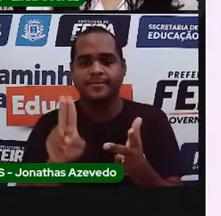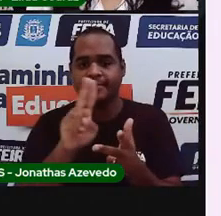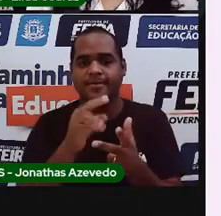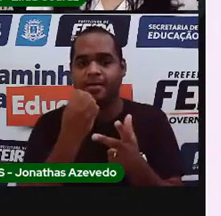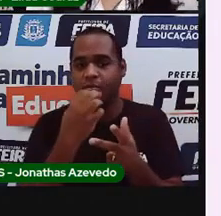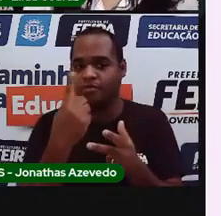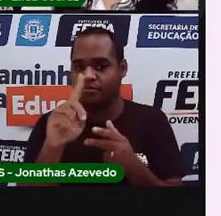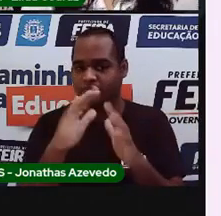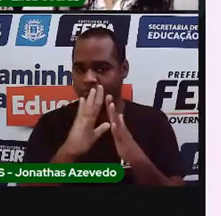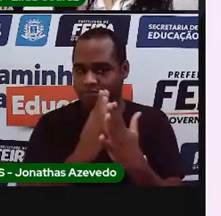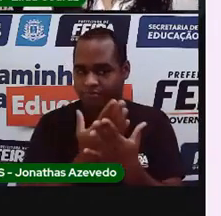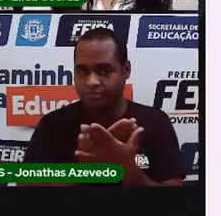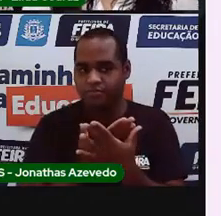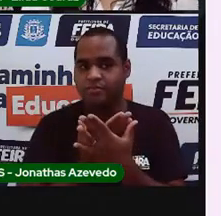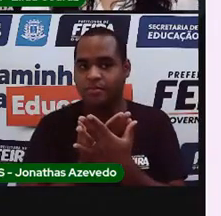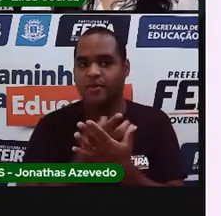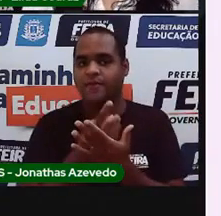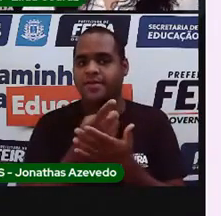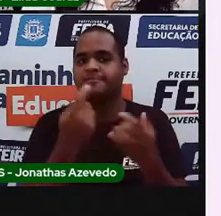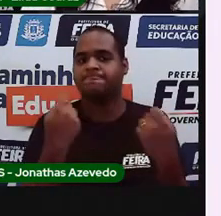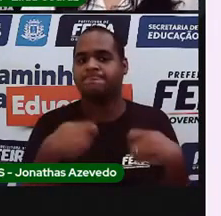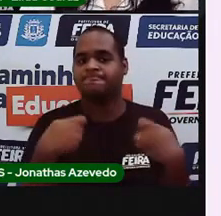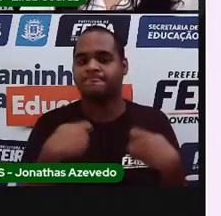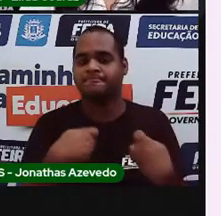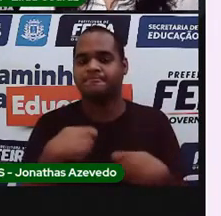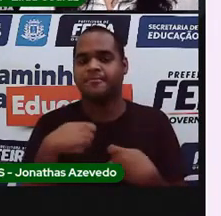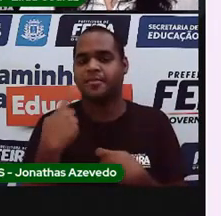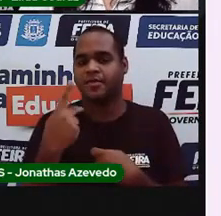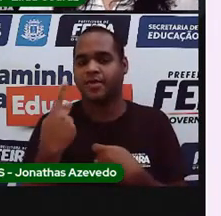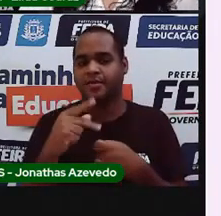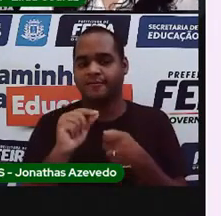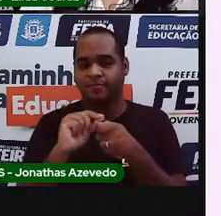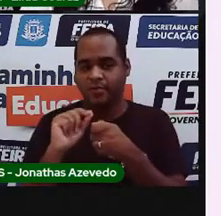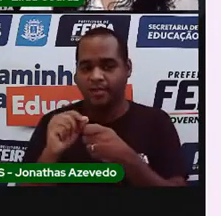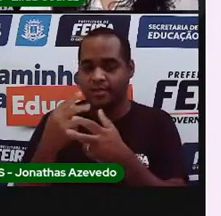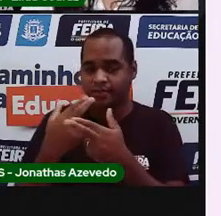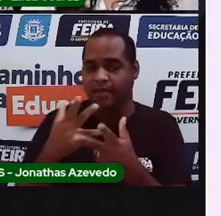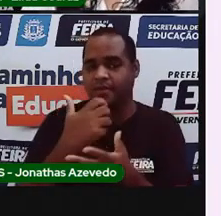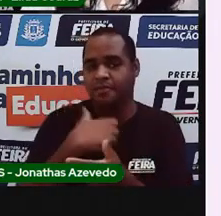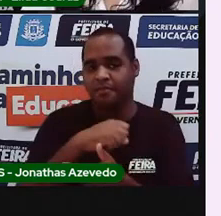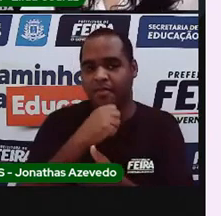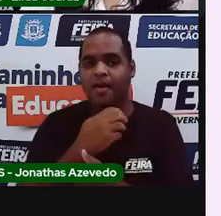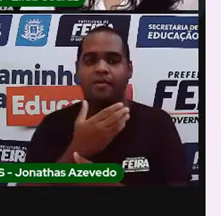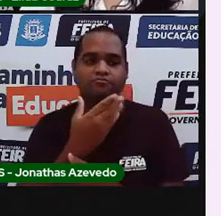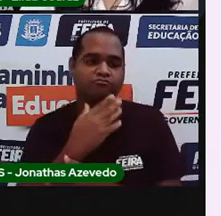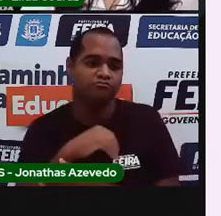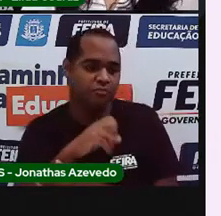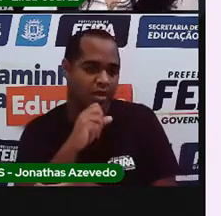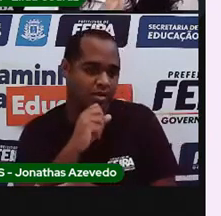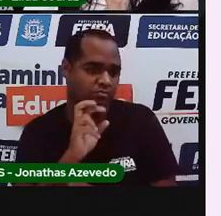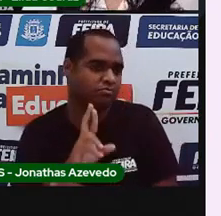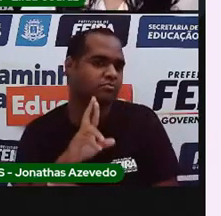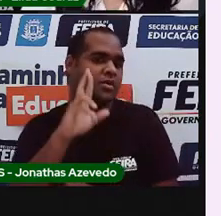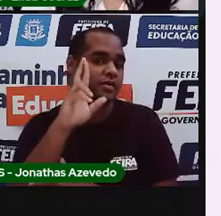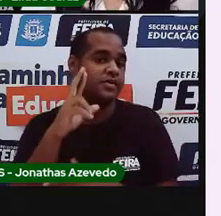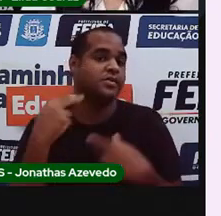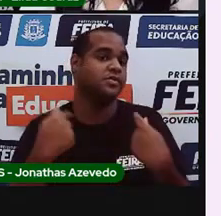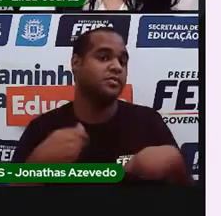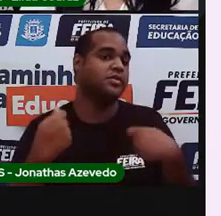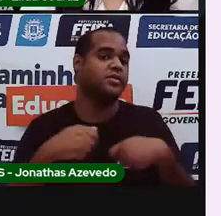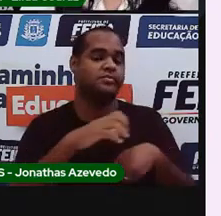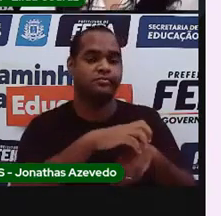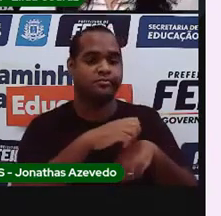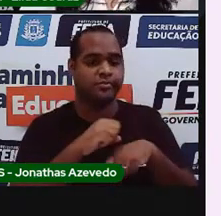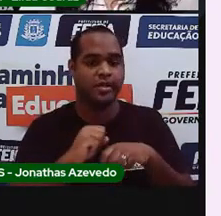meio da escola. Você tem que fazer as atividades que a mamãe, o papai ou o seu responsável pega na